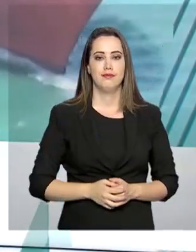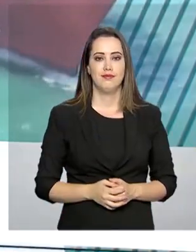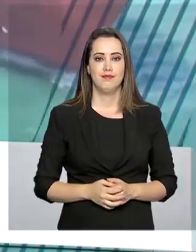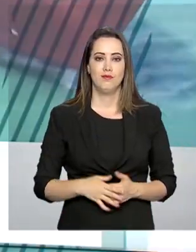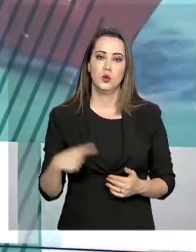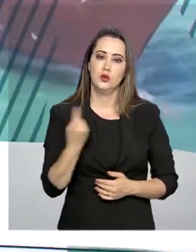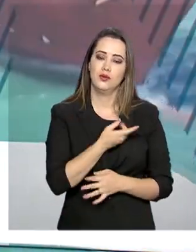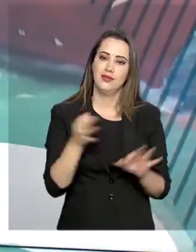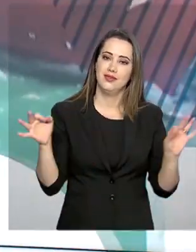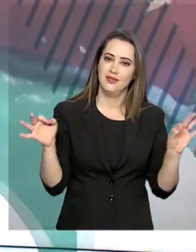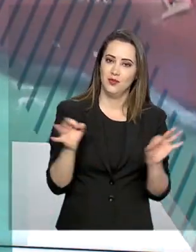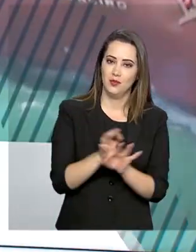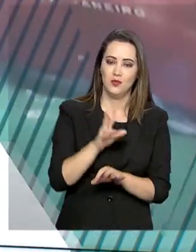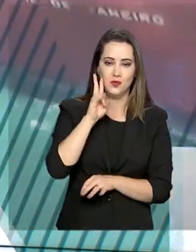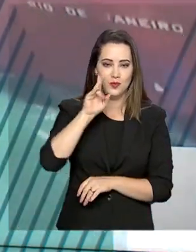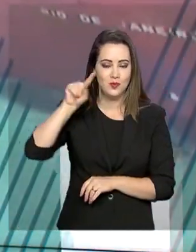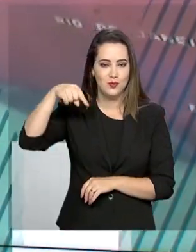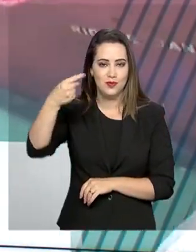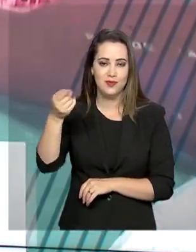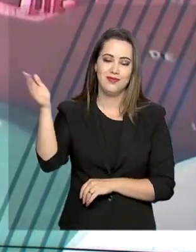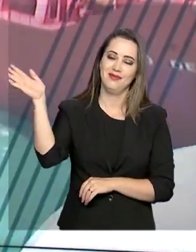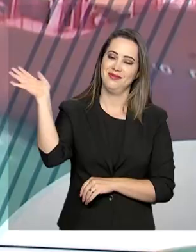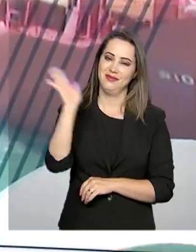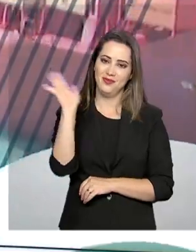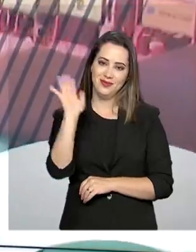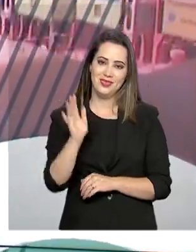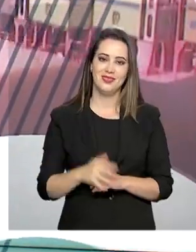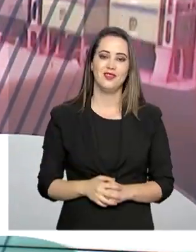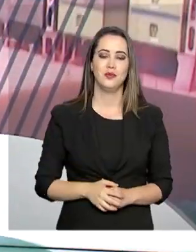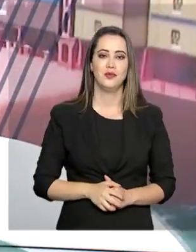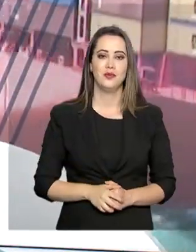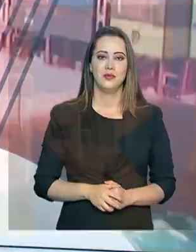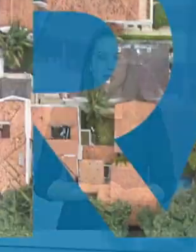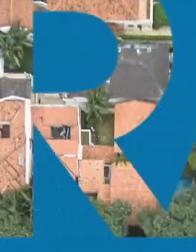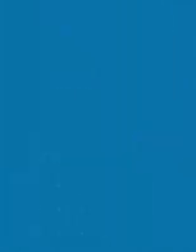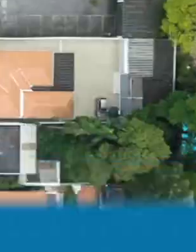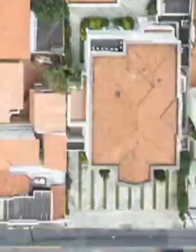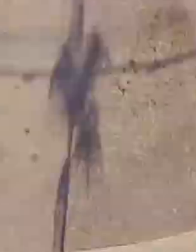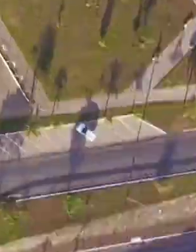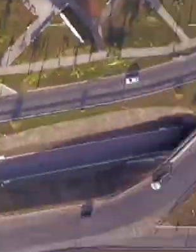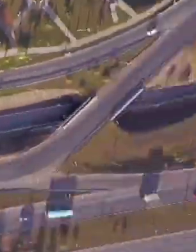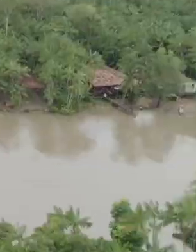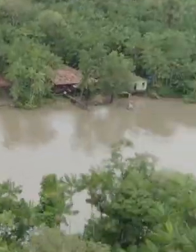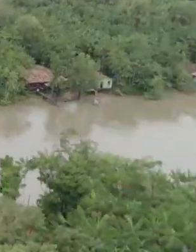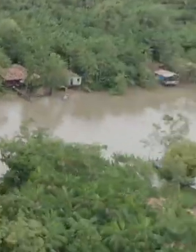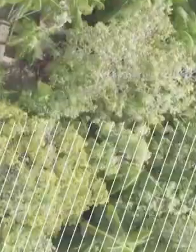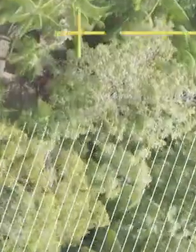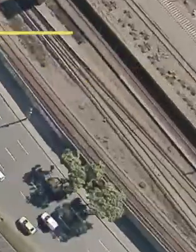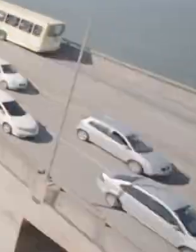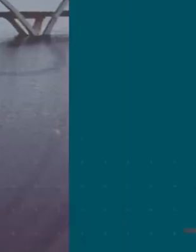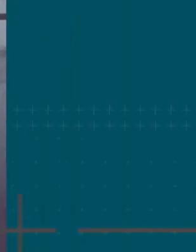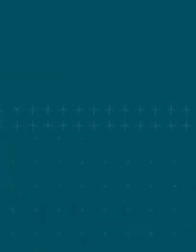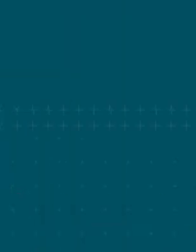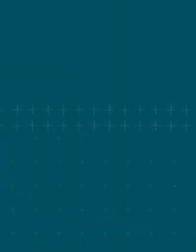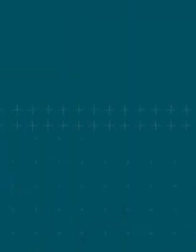O governo agora termina aqui. Nos vemos então na próxima edição. Até lá! Tchau! Tchau!